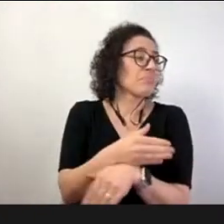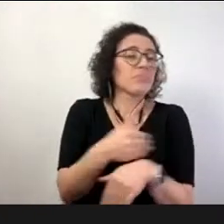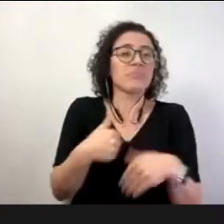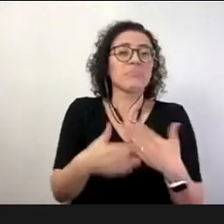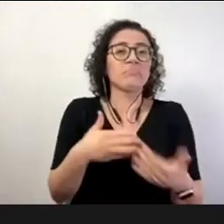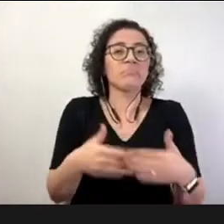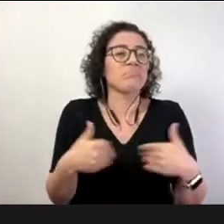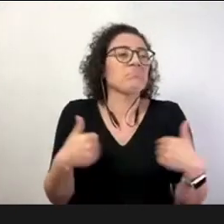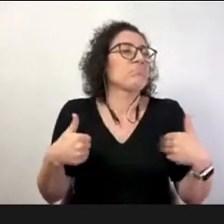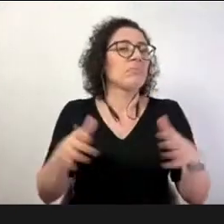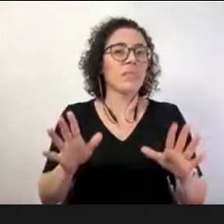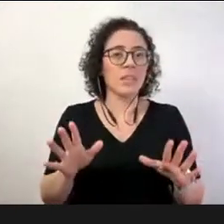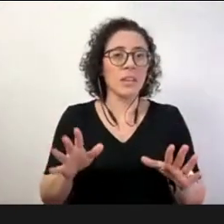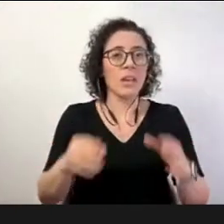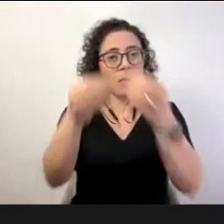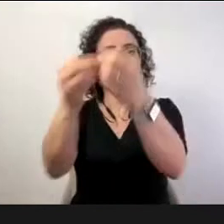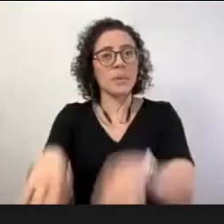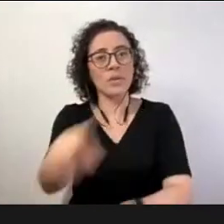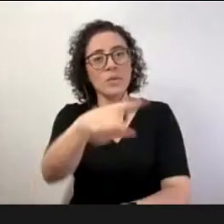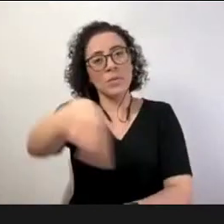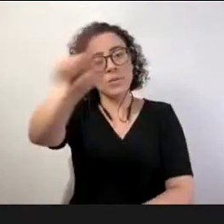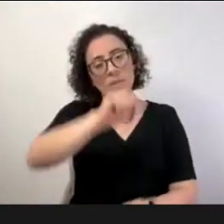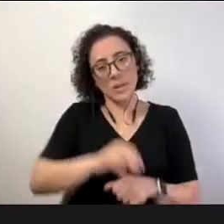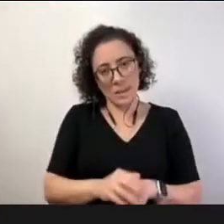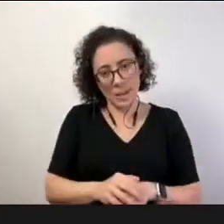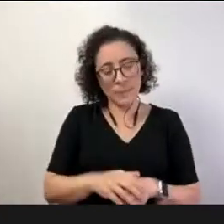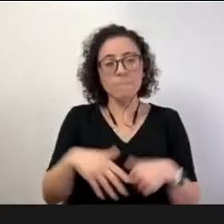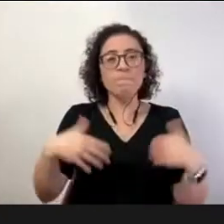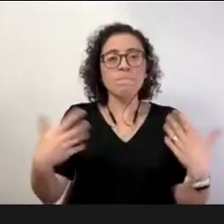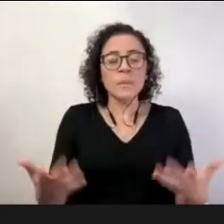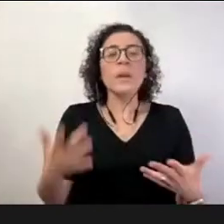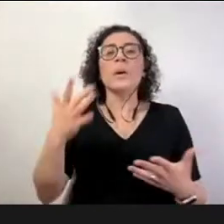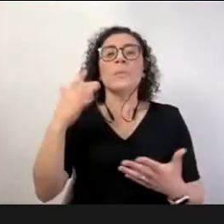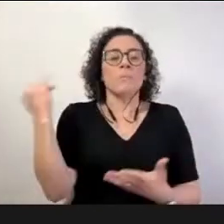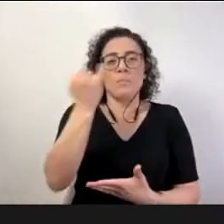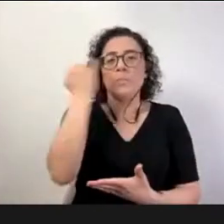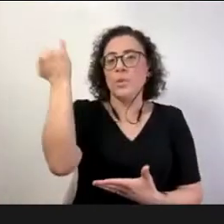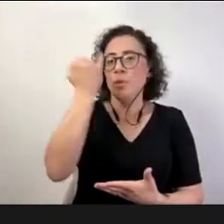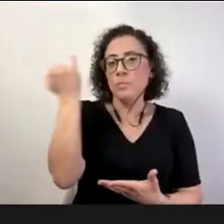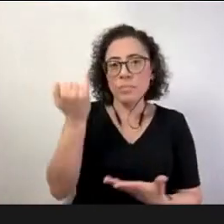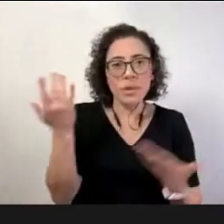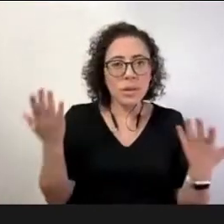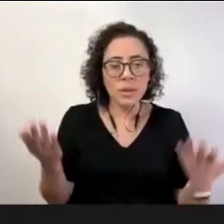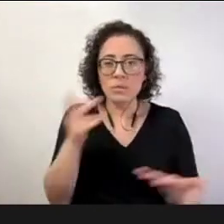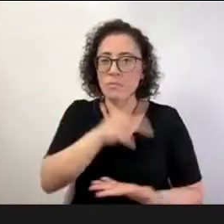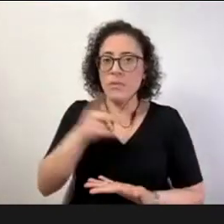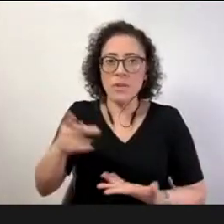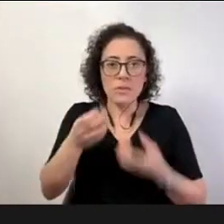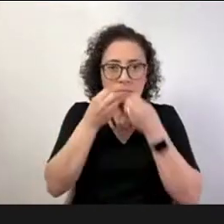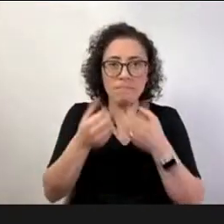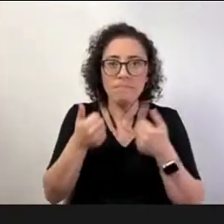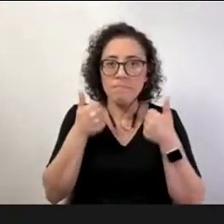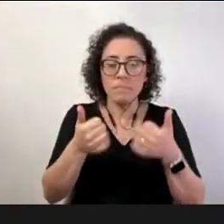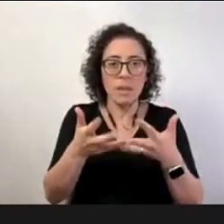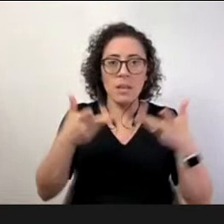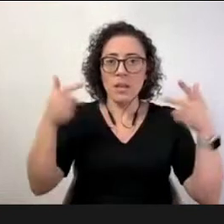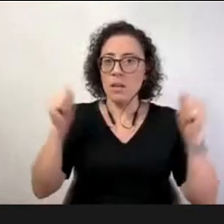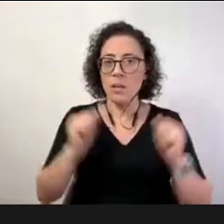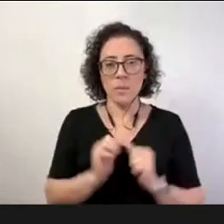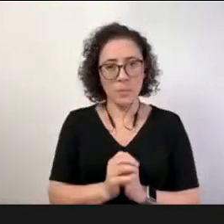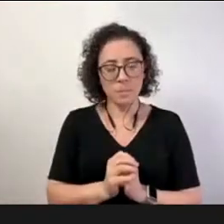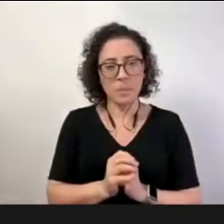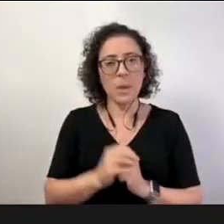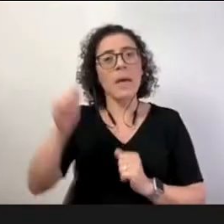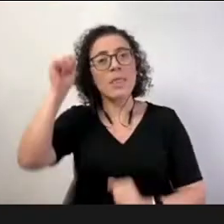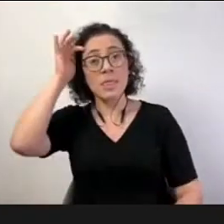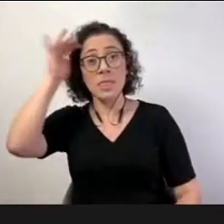professores a primeira questão nesta formação é a relação entre teoria e prática só isto dava